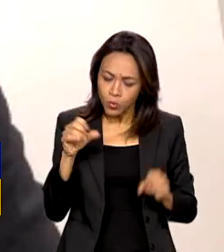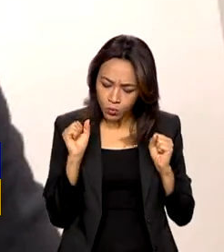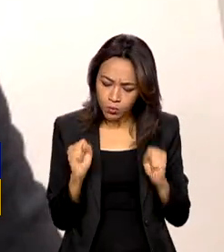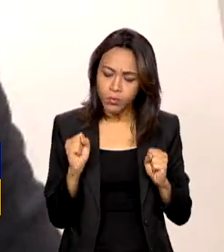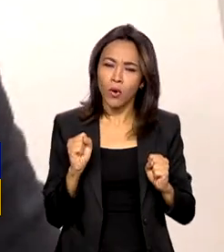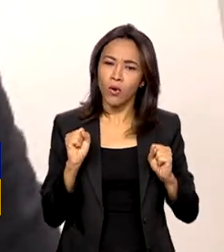projeto.